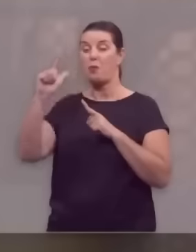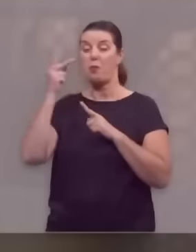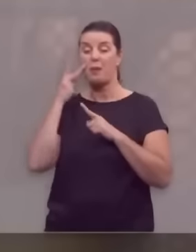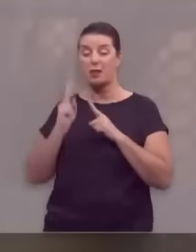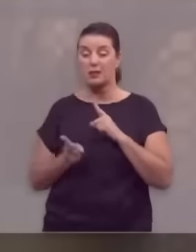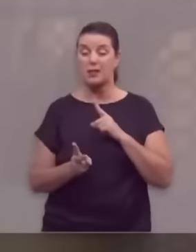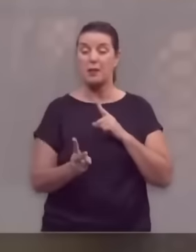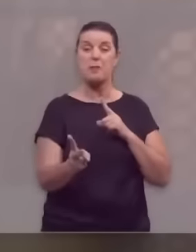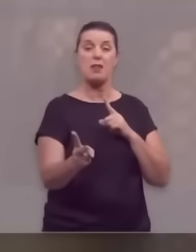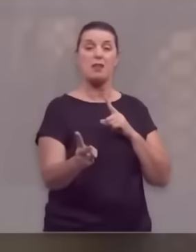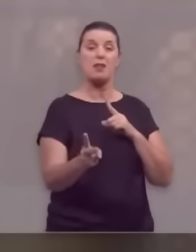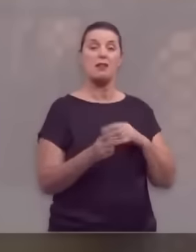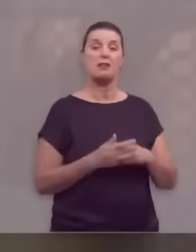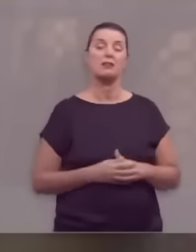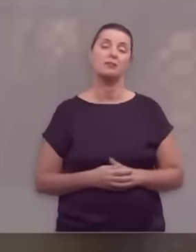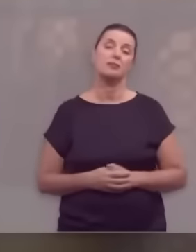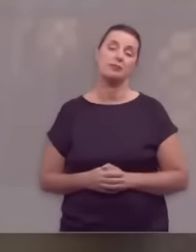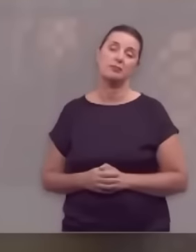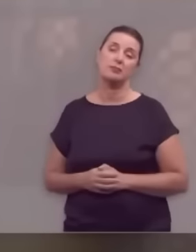permanece para sempre.